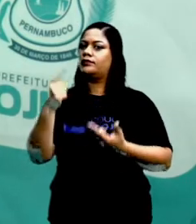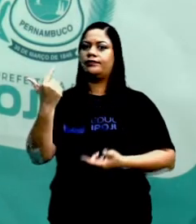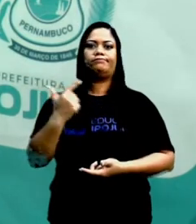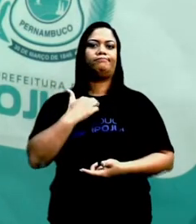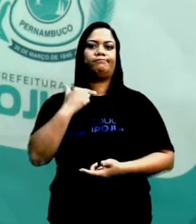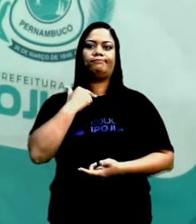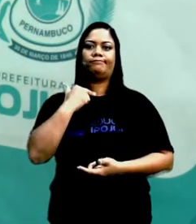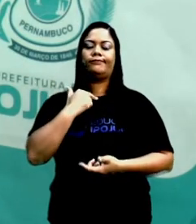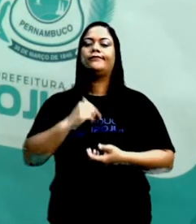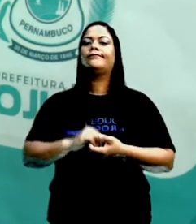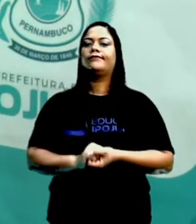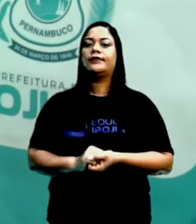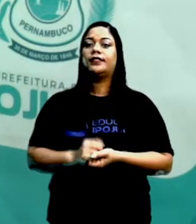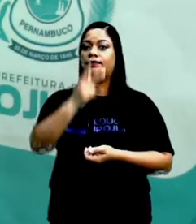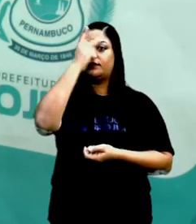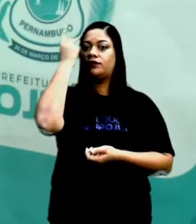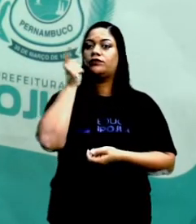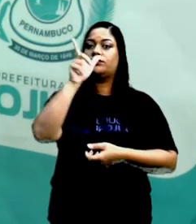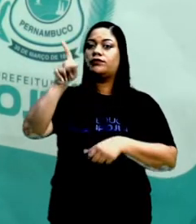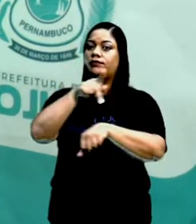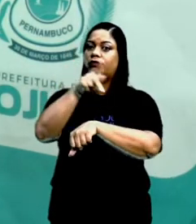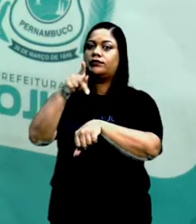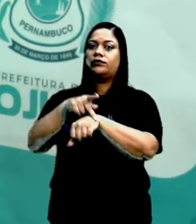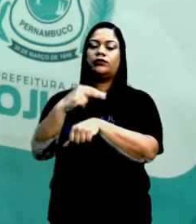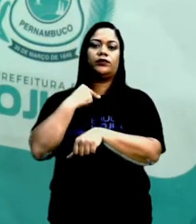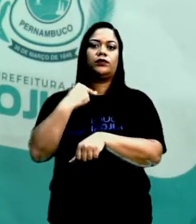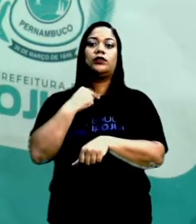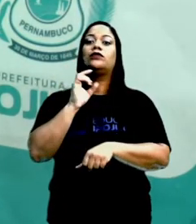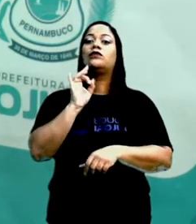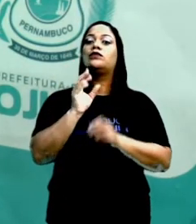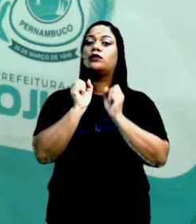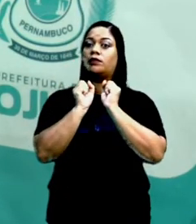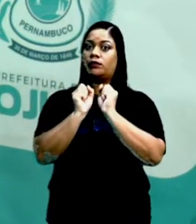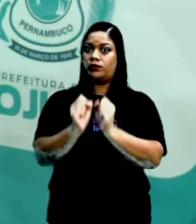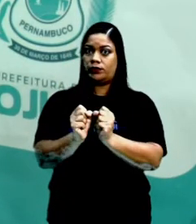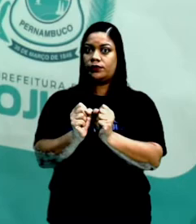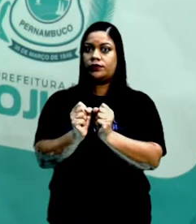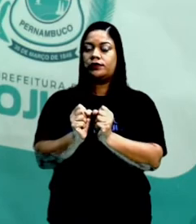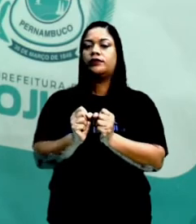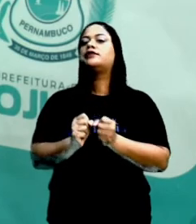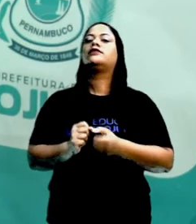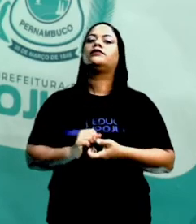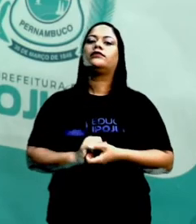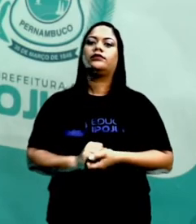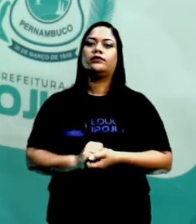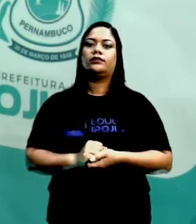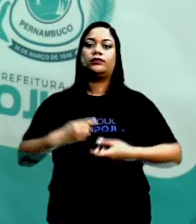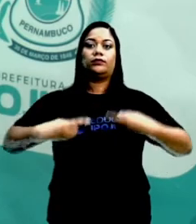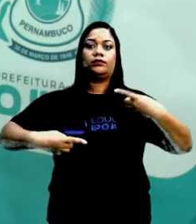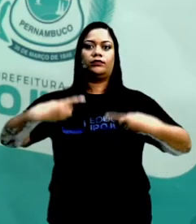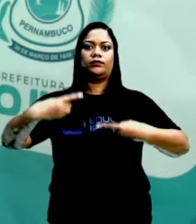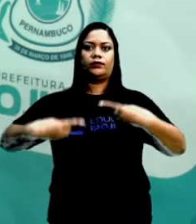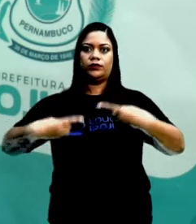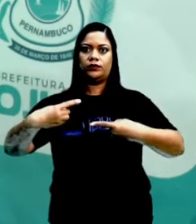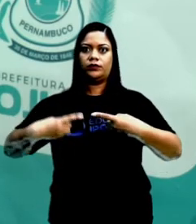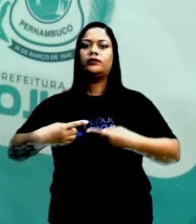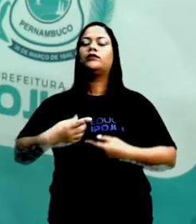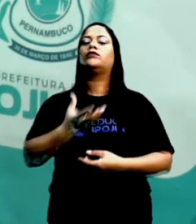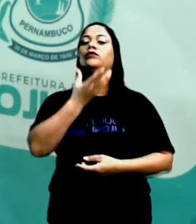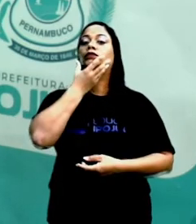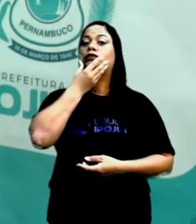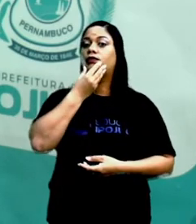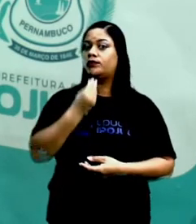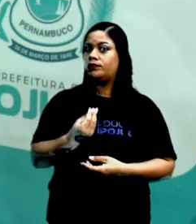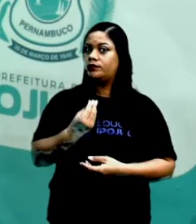estrangeiros não podiam votar. Só podia participar da política na Grécia Antiga quem fosse homem,